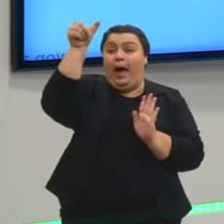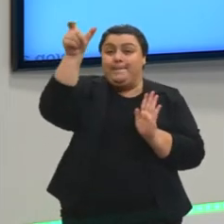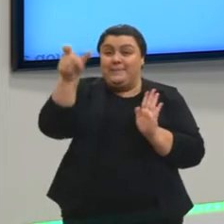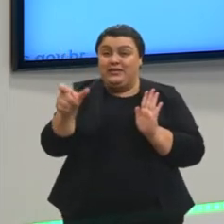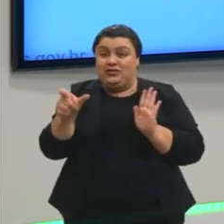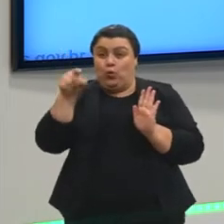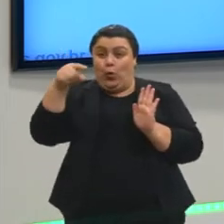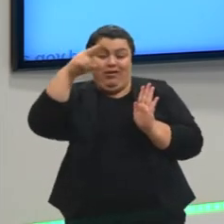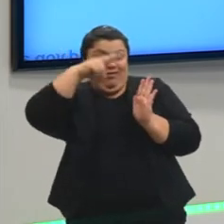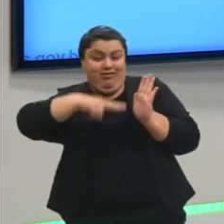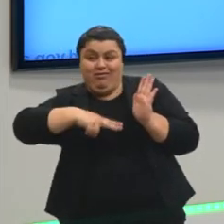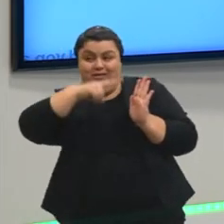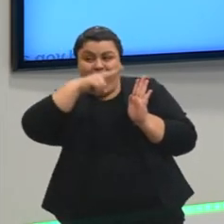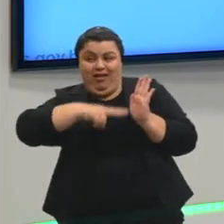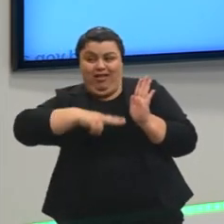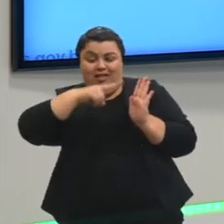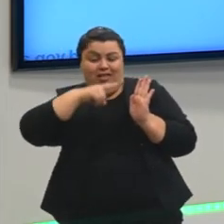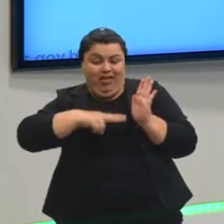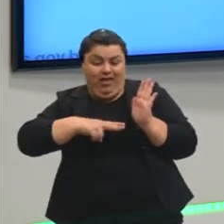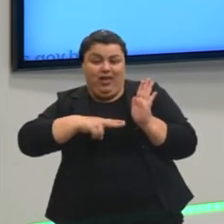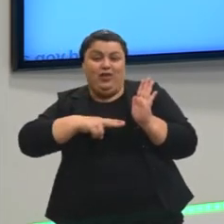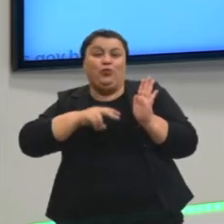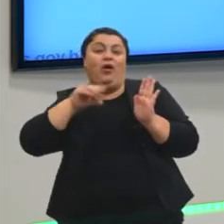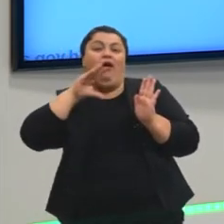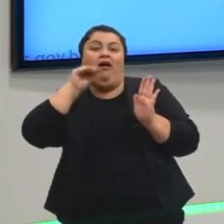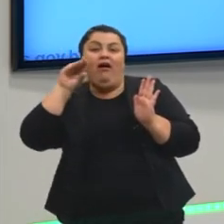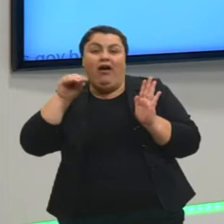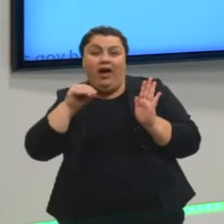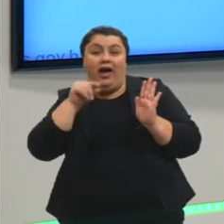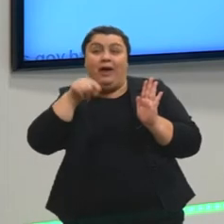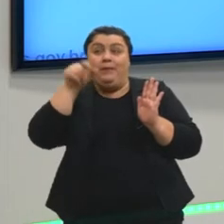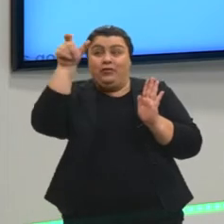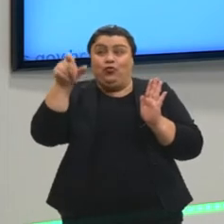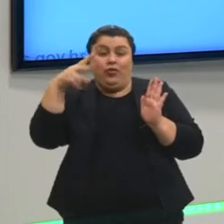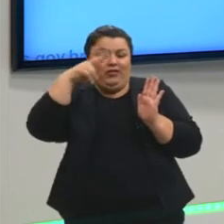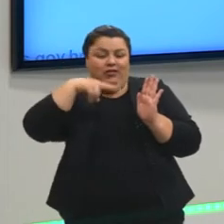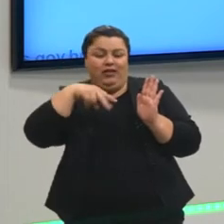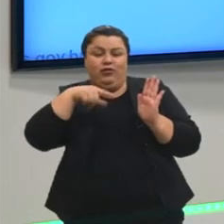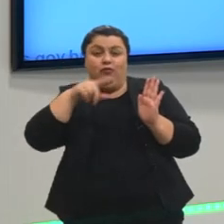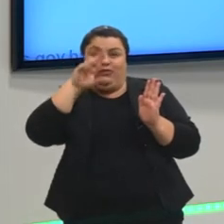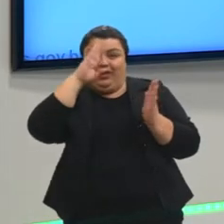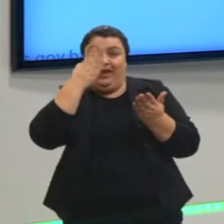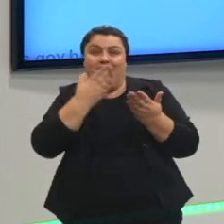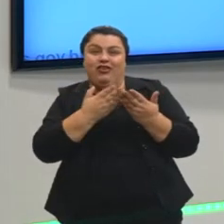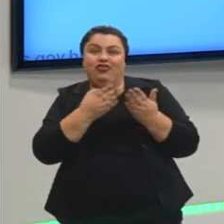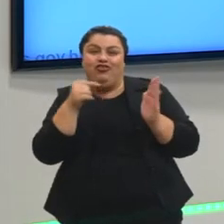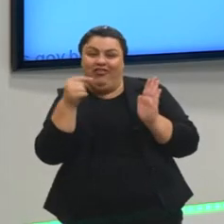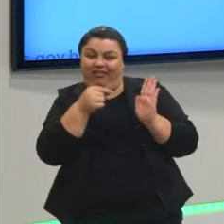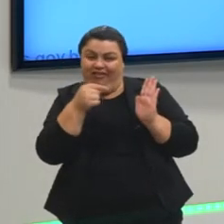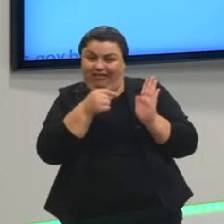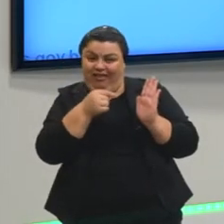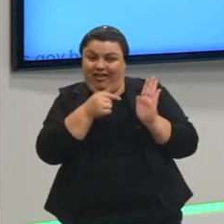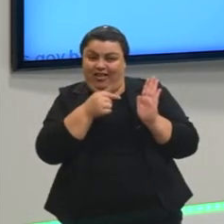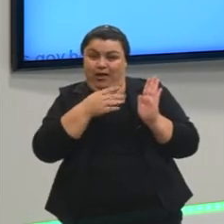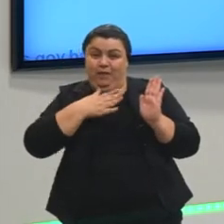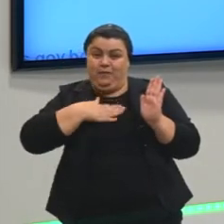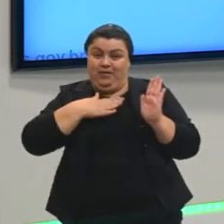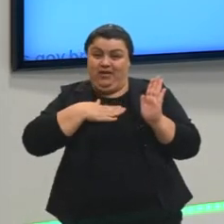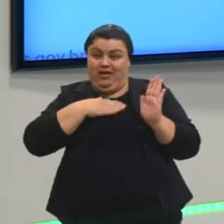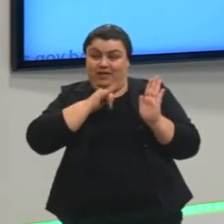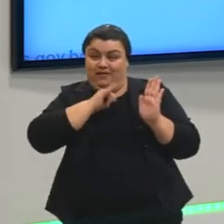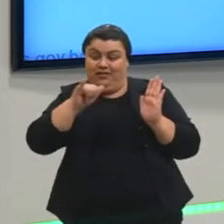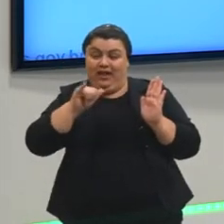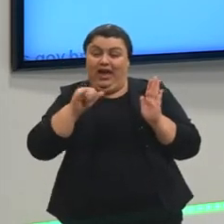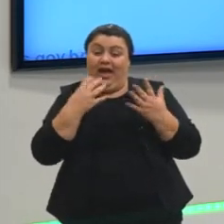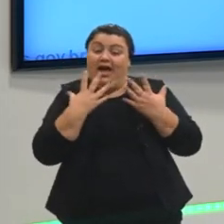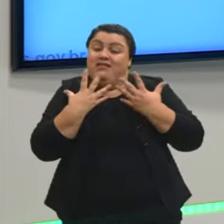Convencer, meus queridões. Eu vou ter que convencer o meu leitor de que aquela minha afirmação ela é